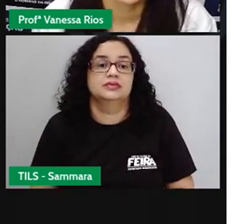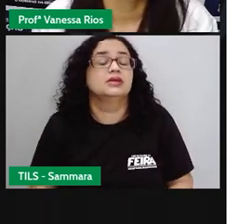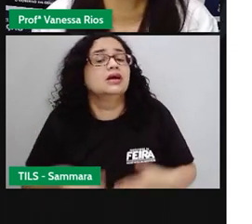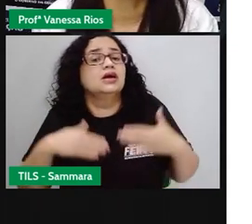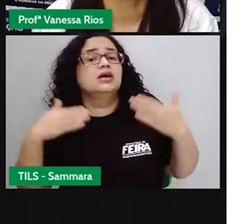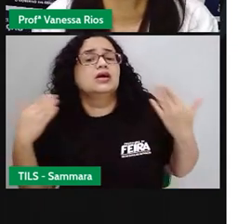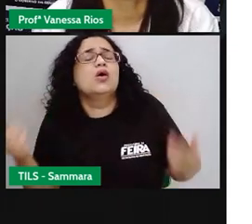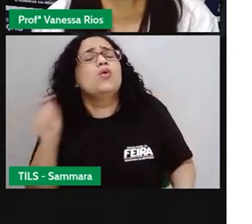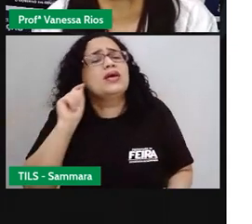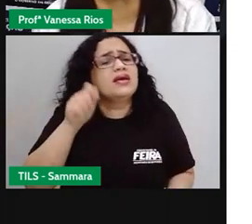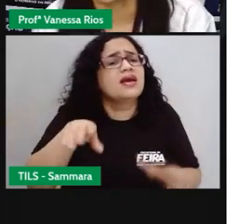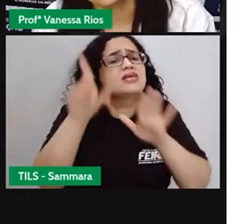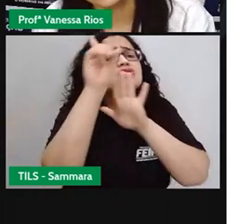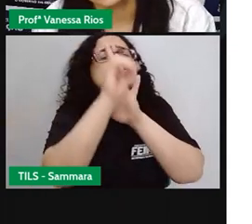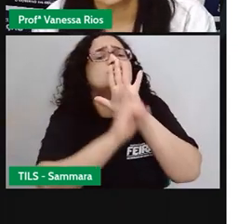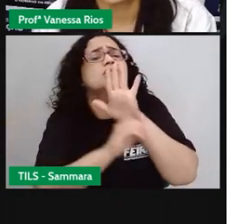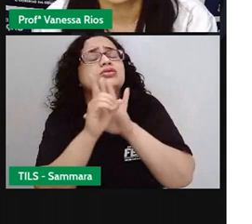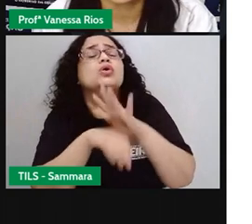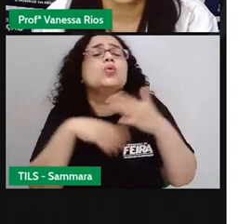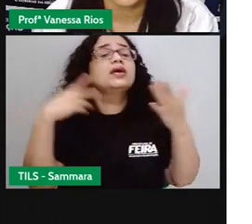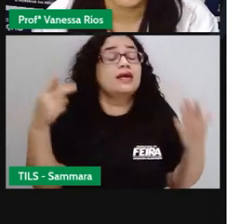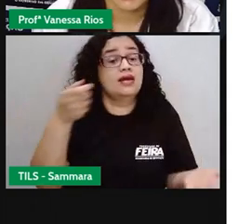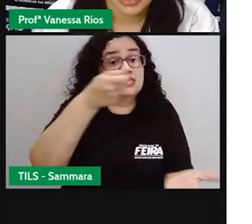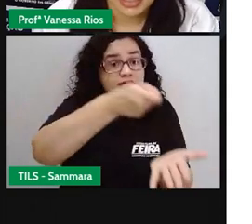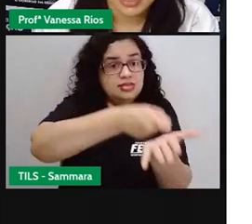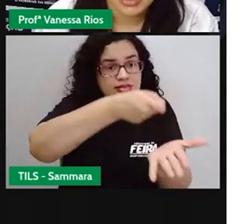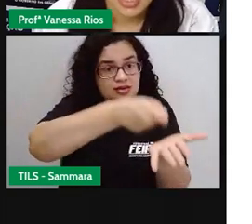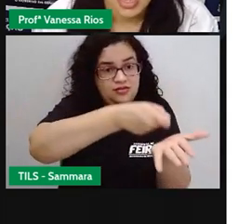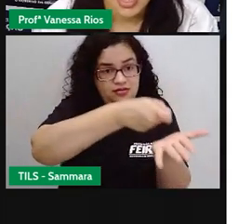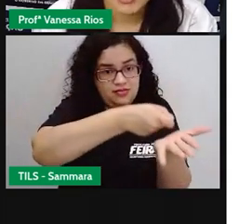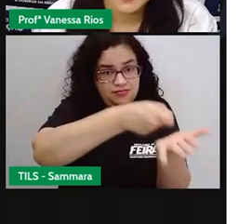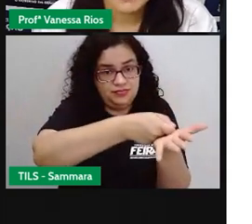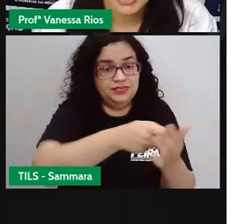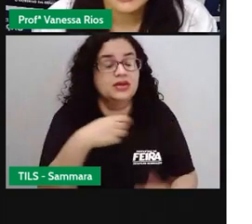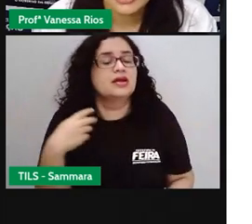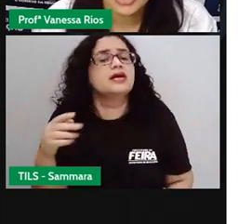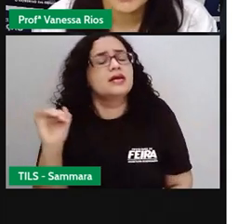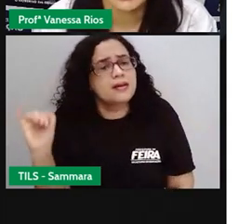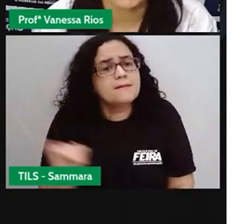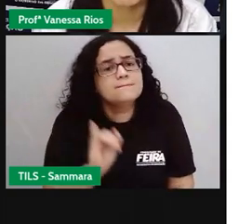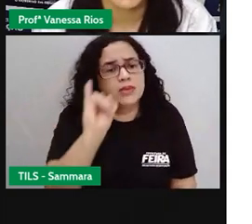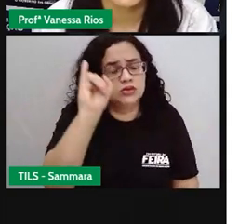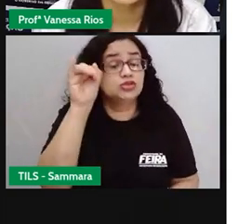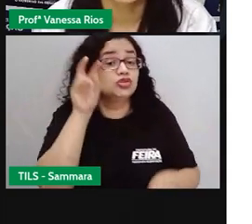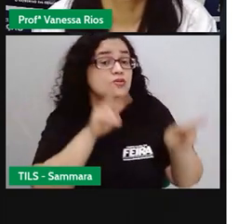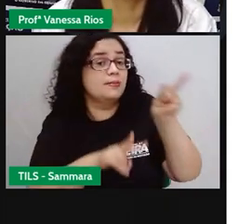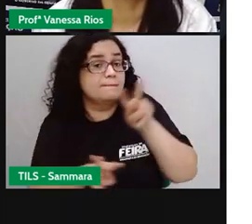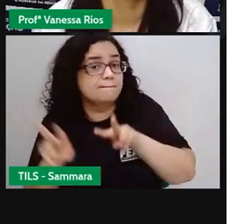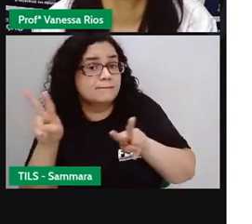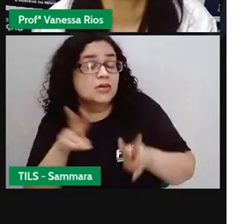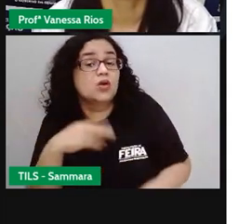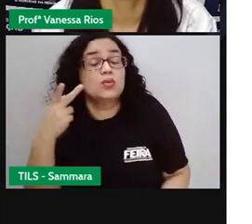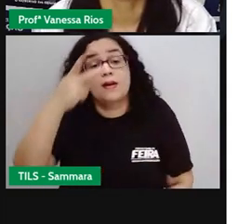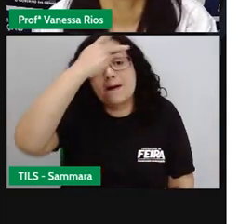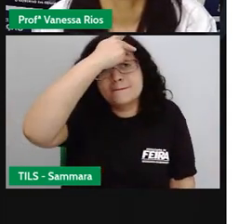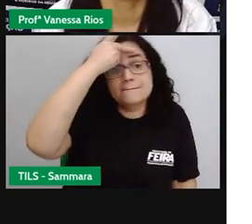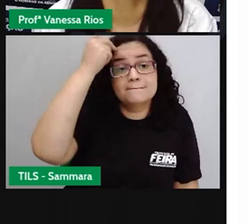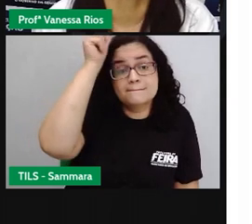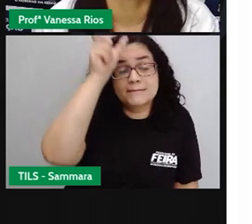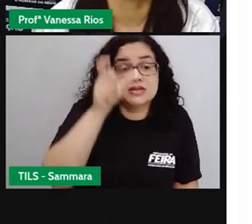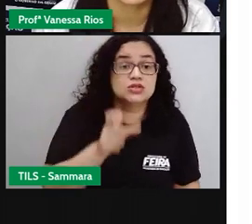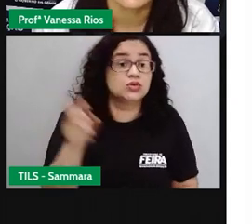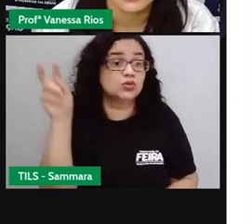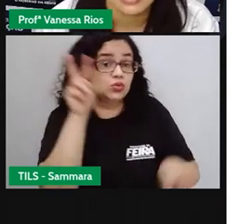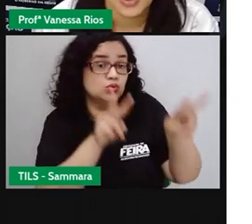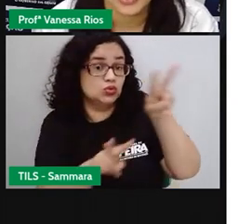E aí, que são direitos e o que são deveres? É muito importante observar que quando o ser humano, ele